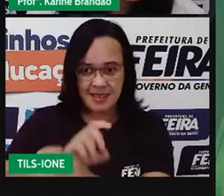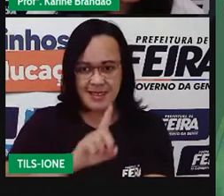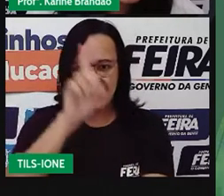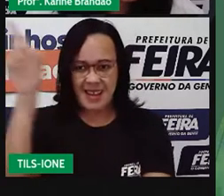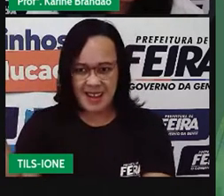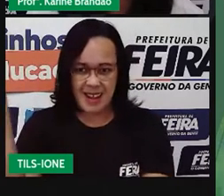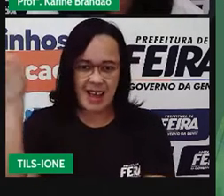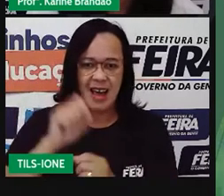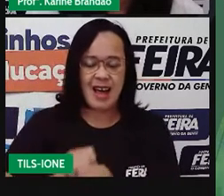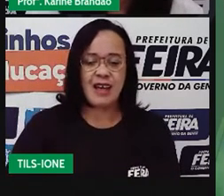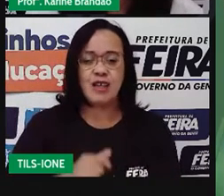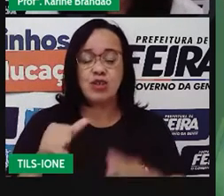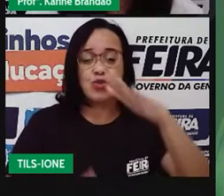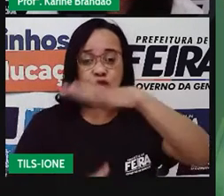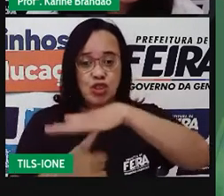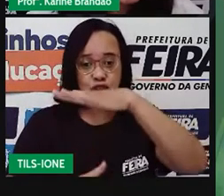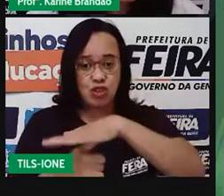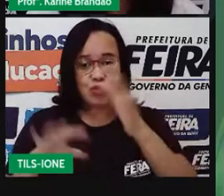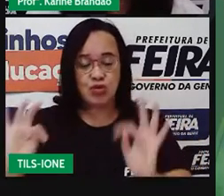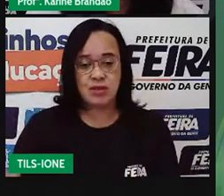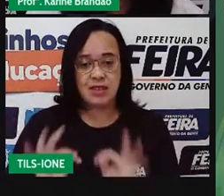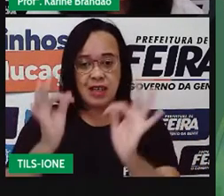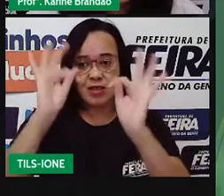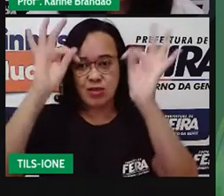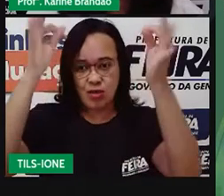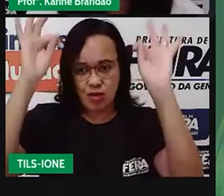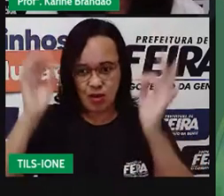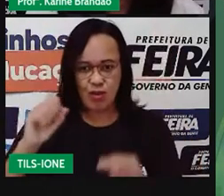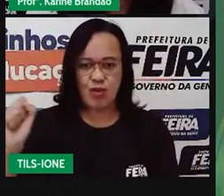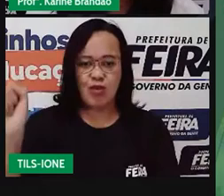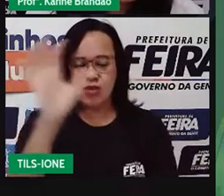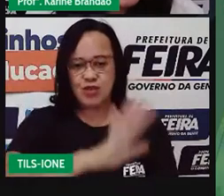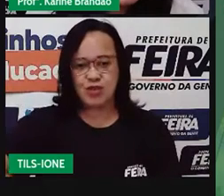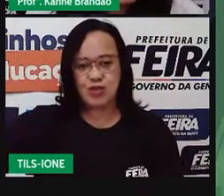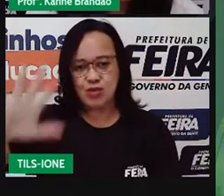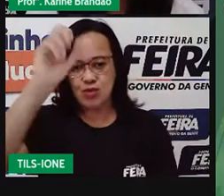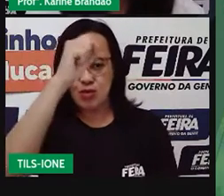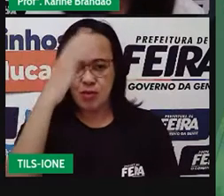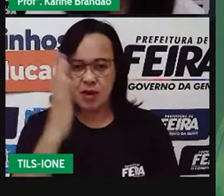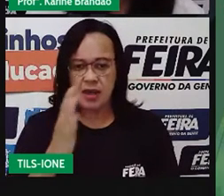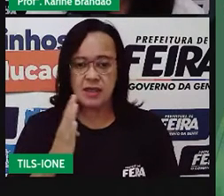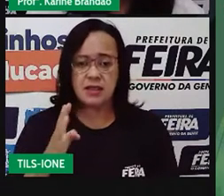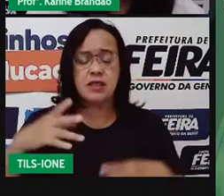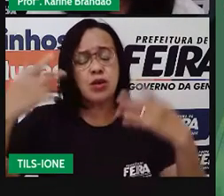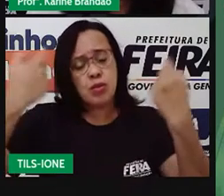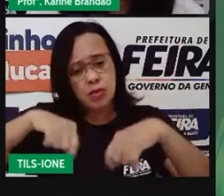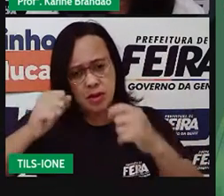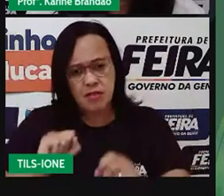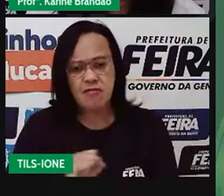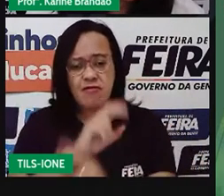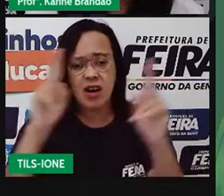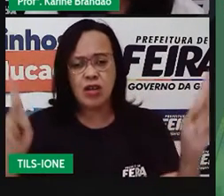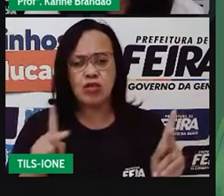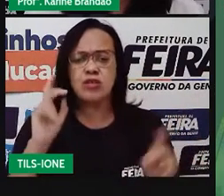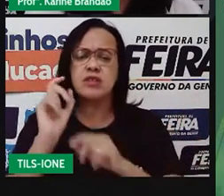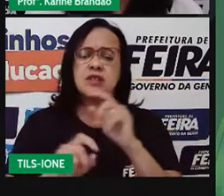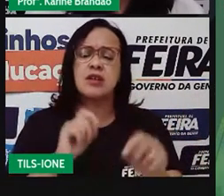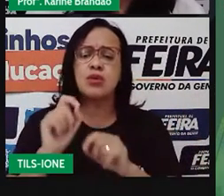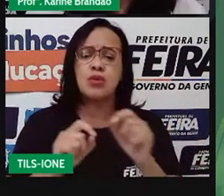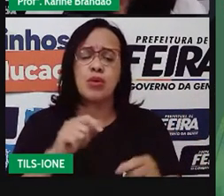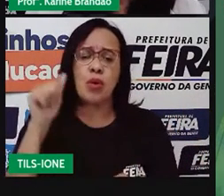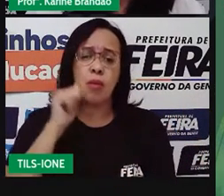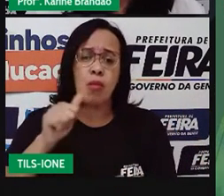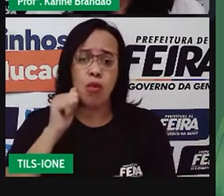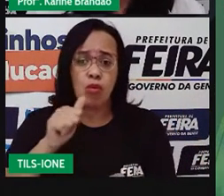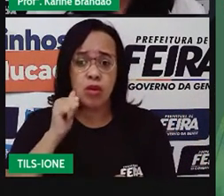e conhecer mais sobre as cientistas, as mulheres do nosso país, que estudam e que buscam